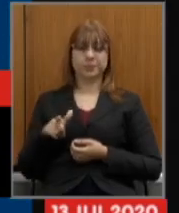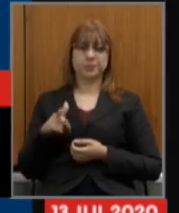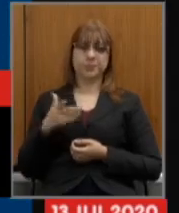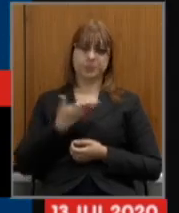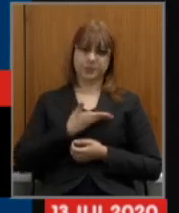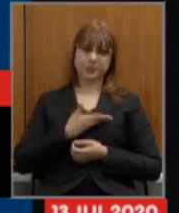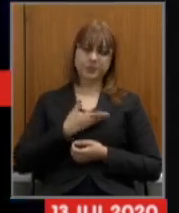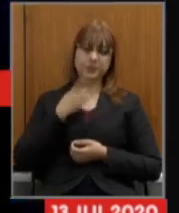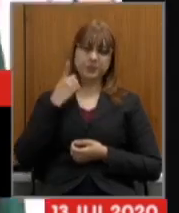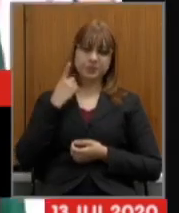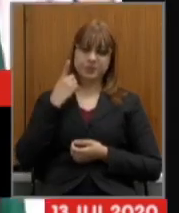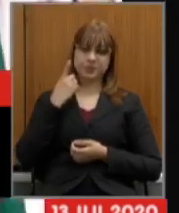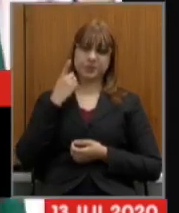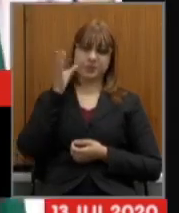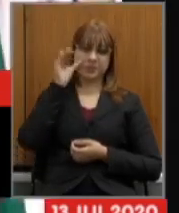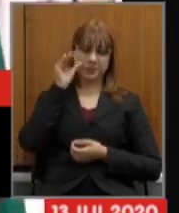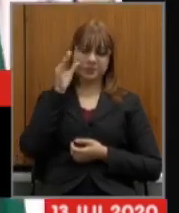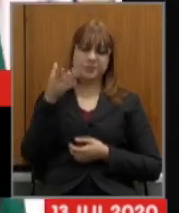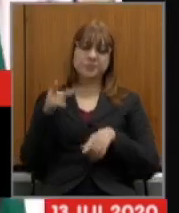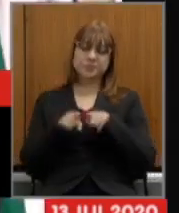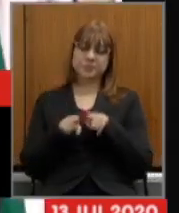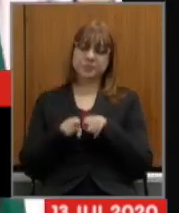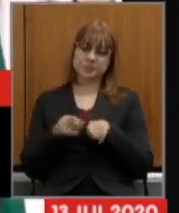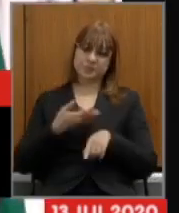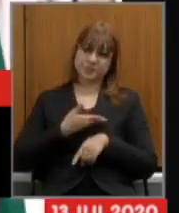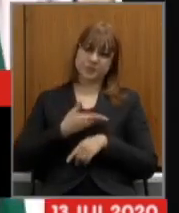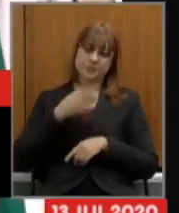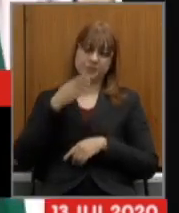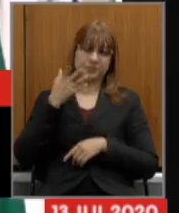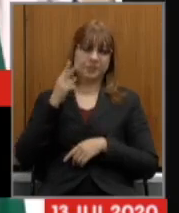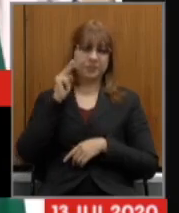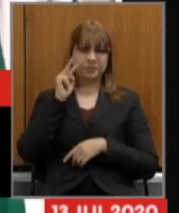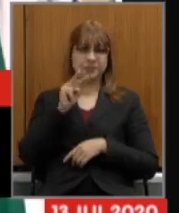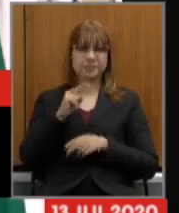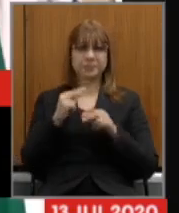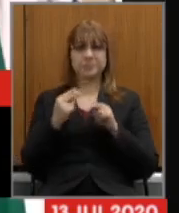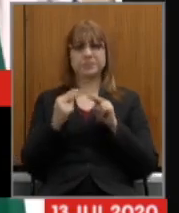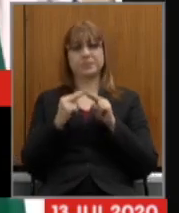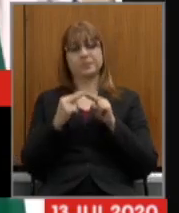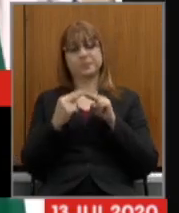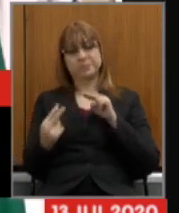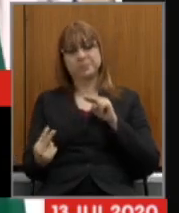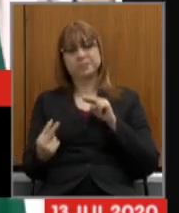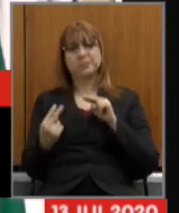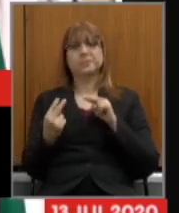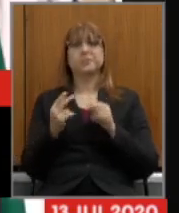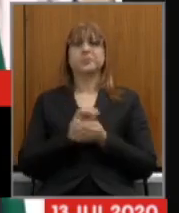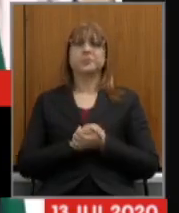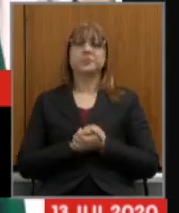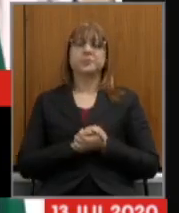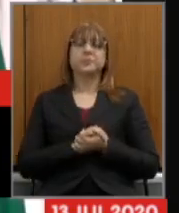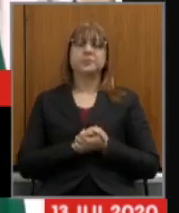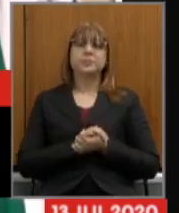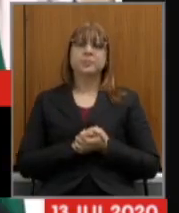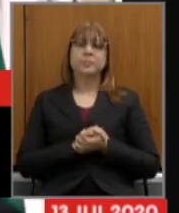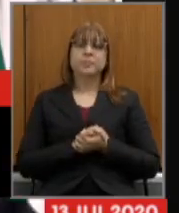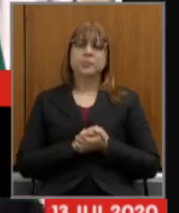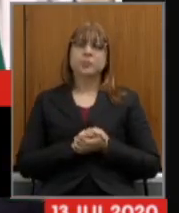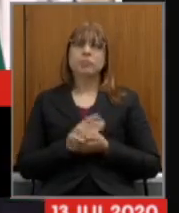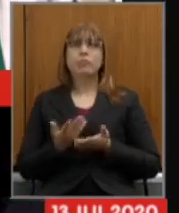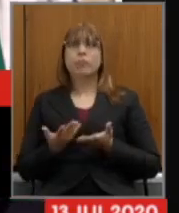tarde os companheiros que estão nos ouvindo à distância eu